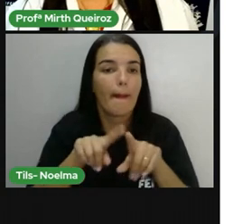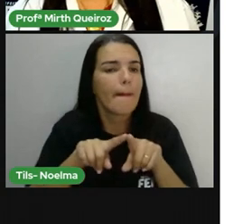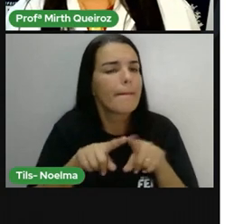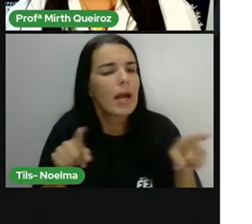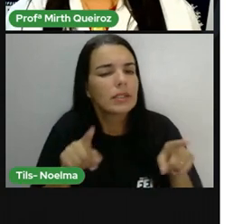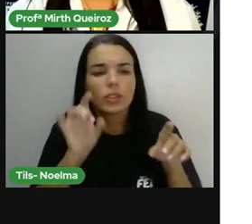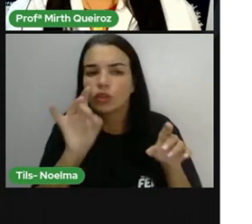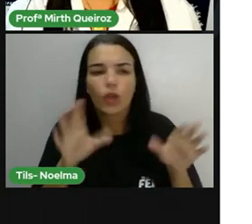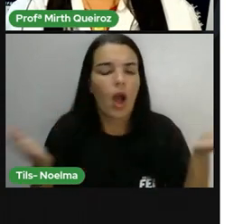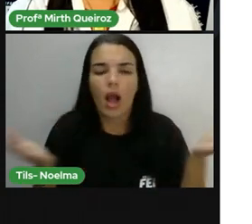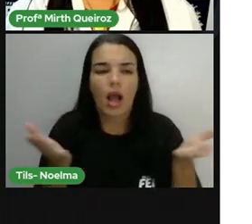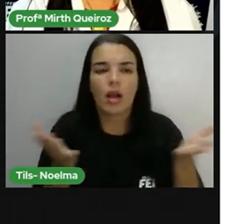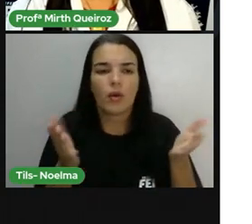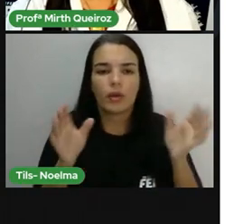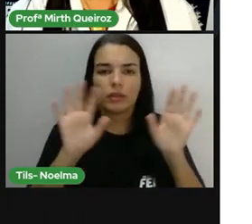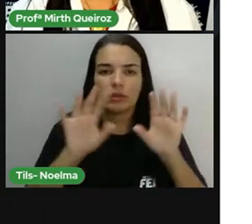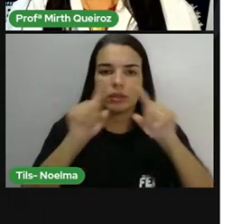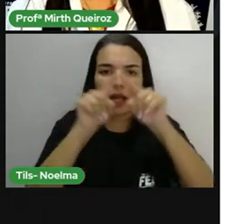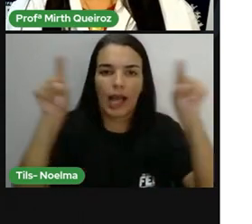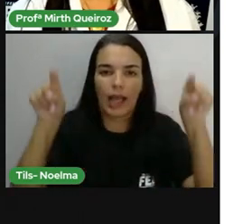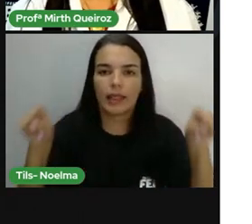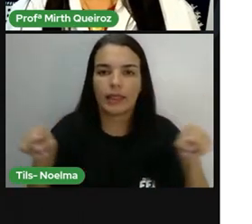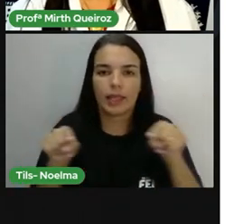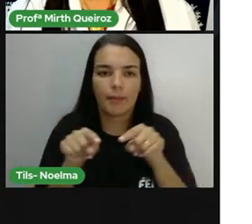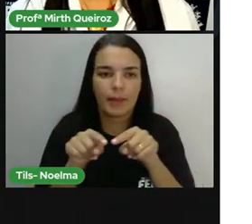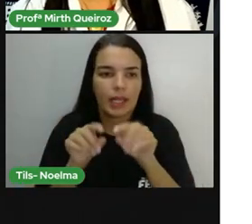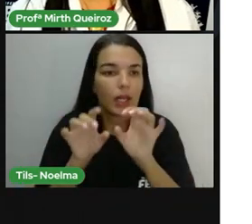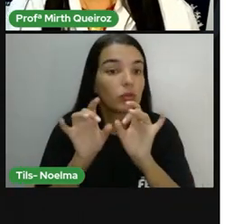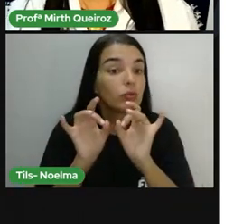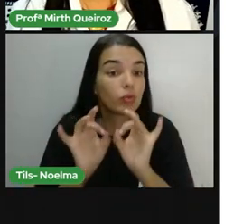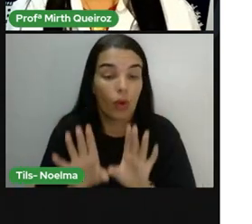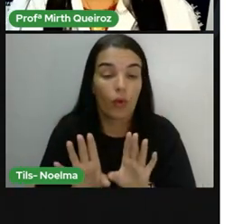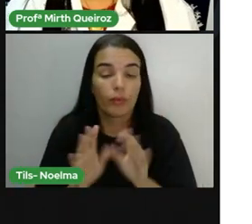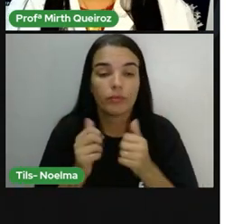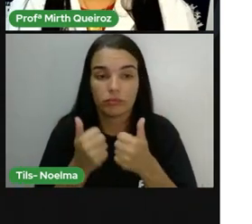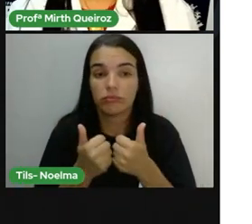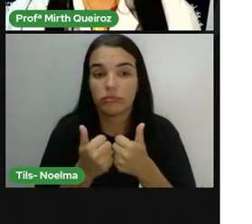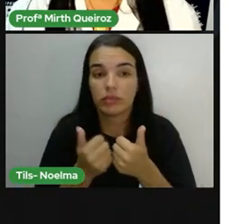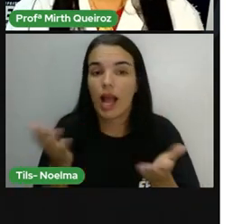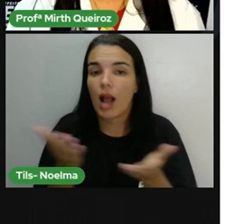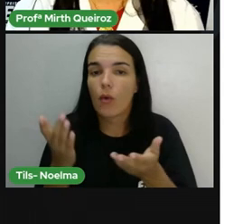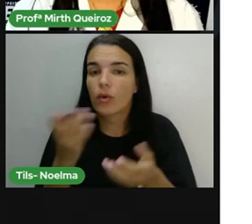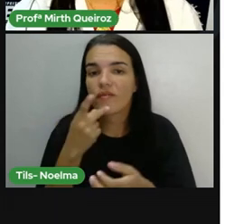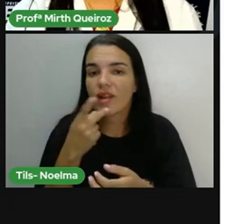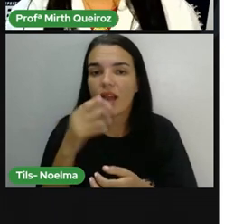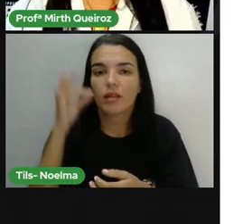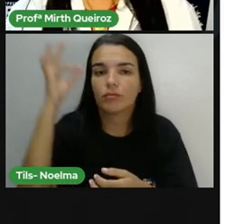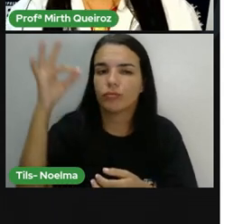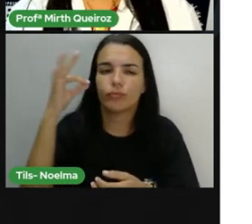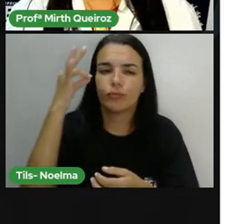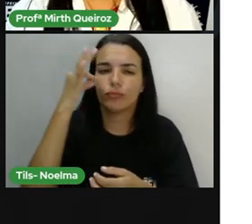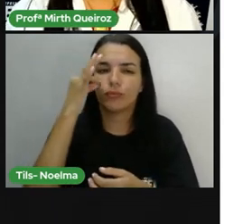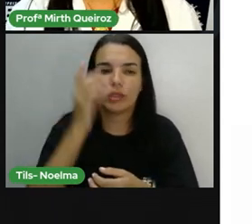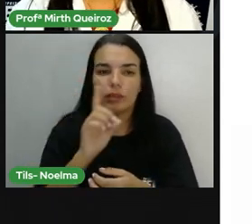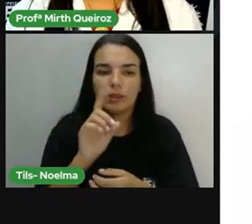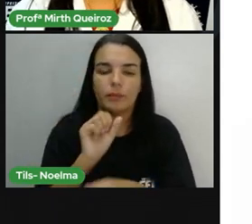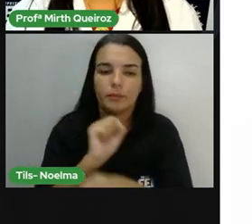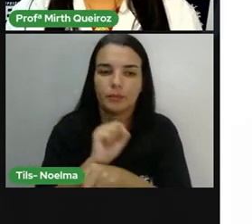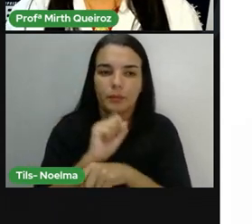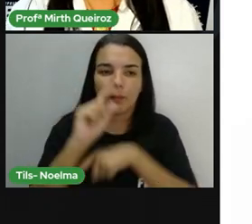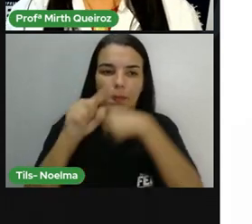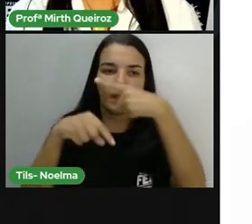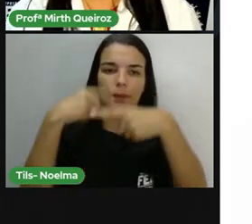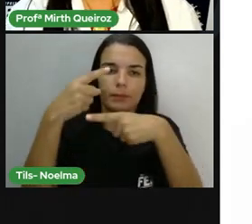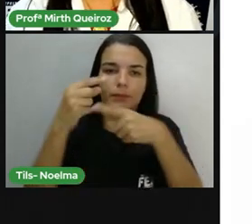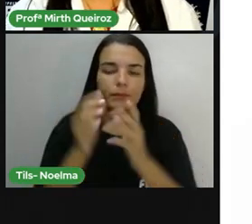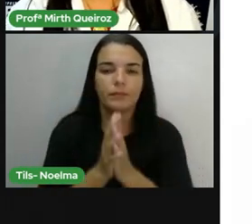usar esses aqui, certo? Mamíferos, aves, répteis, anfíbios e peixes. Não vamos falar de inseto. Então, somando tudo